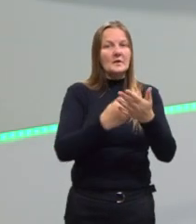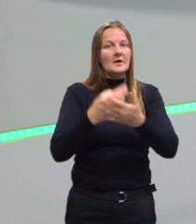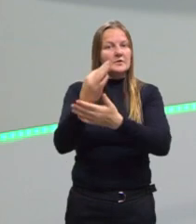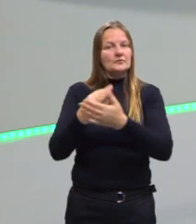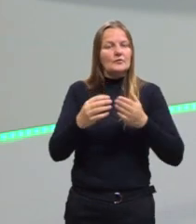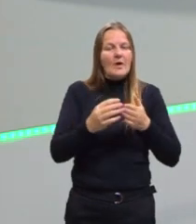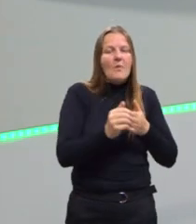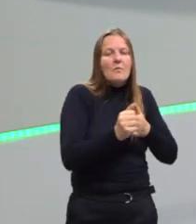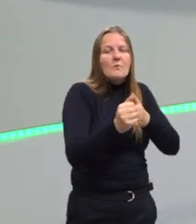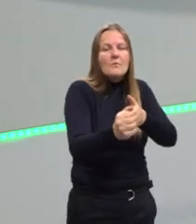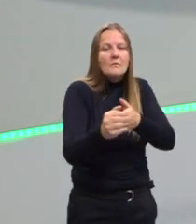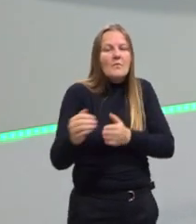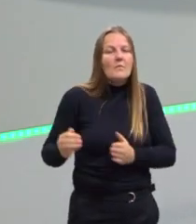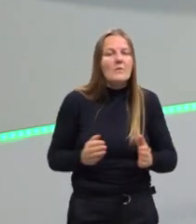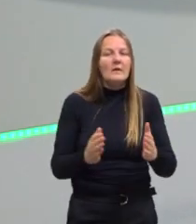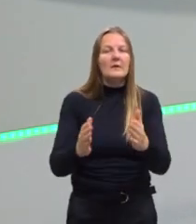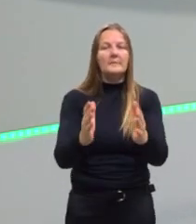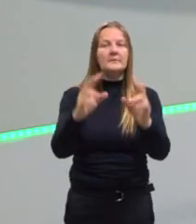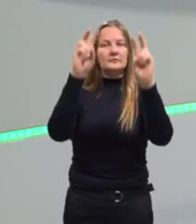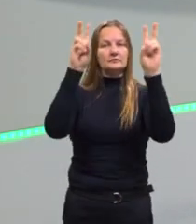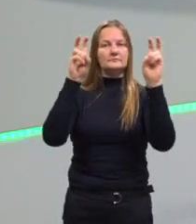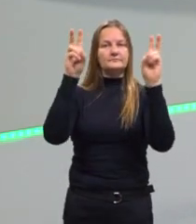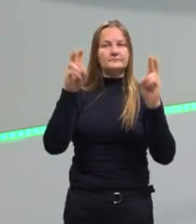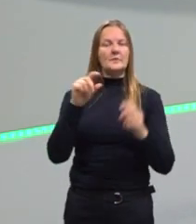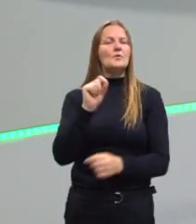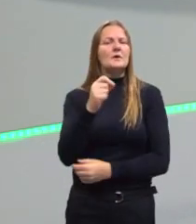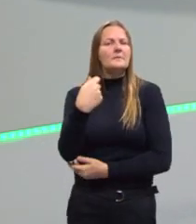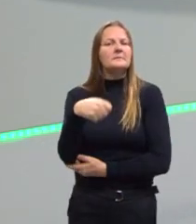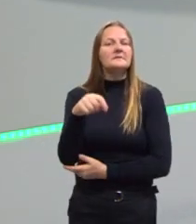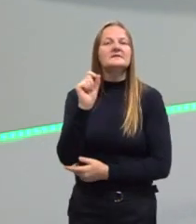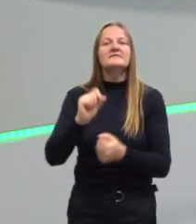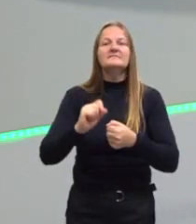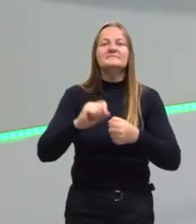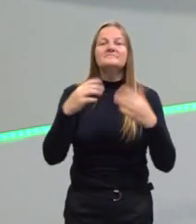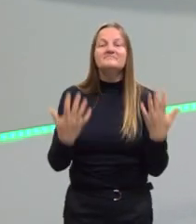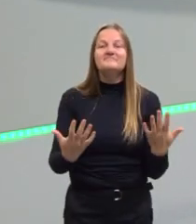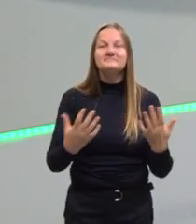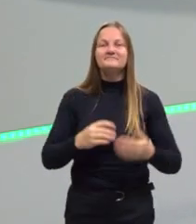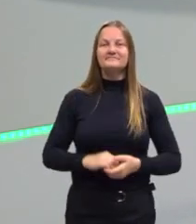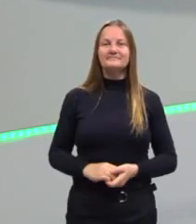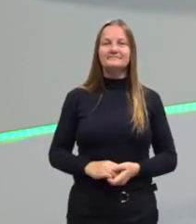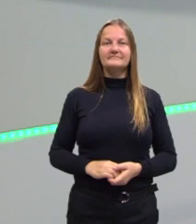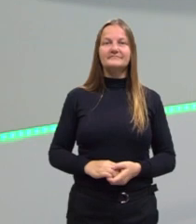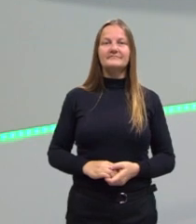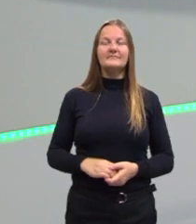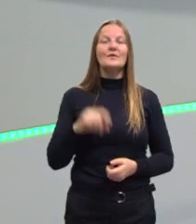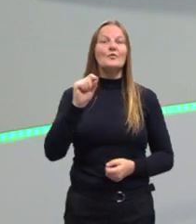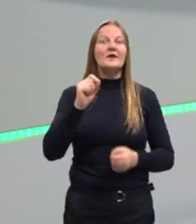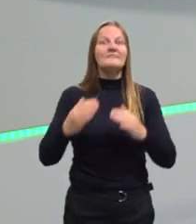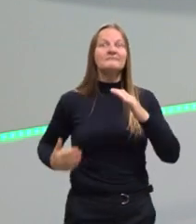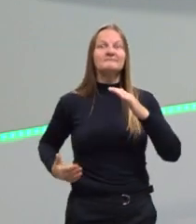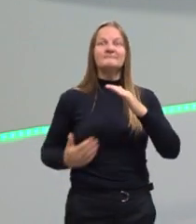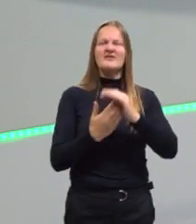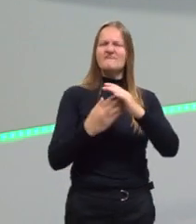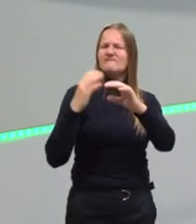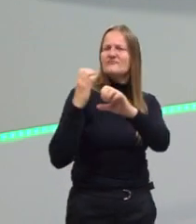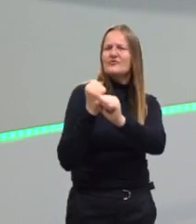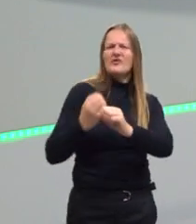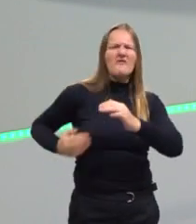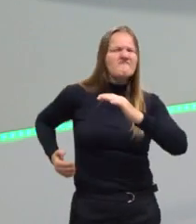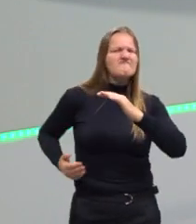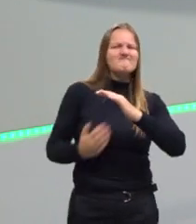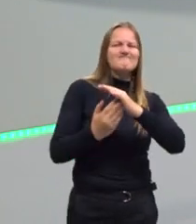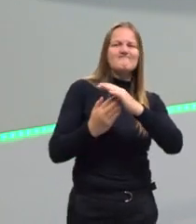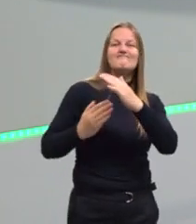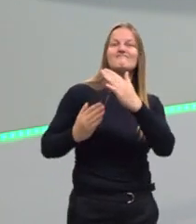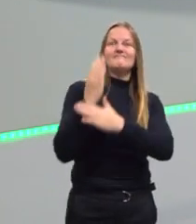direcionar em relação a essa temática. O que você precisa fazer para alcançar a sua nota máxima na